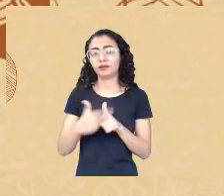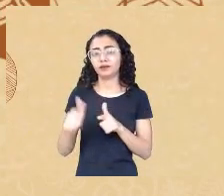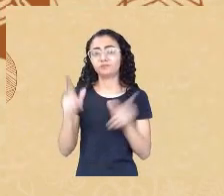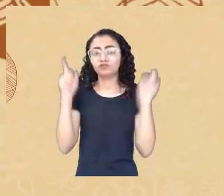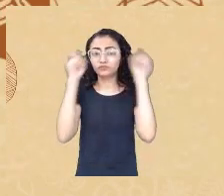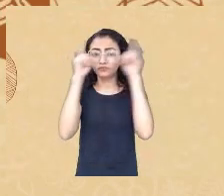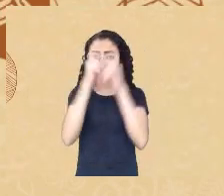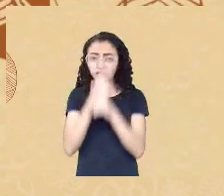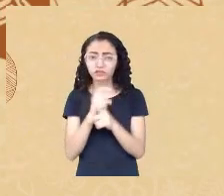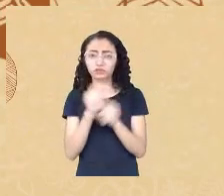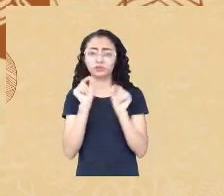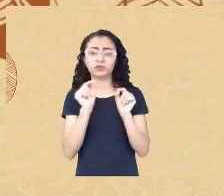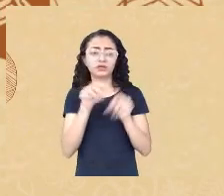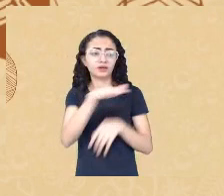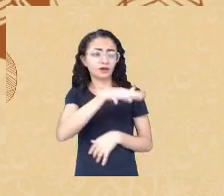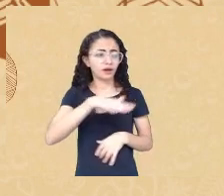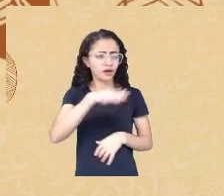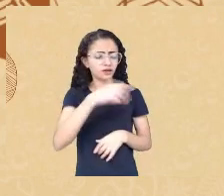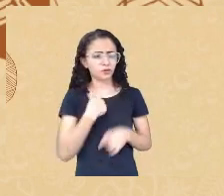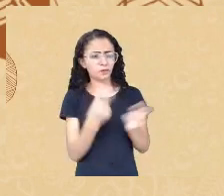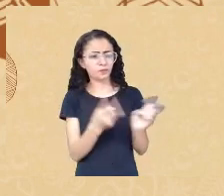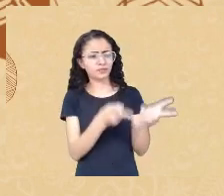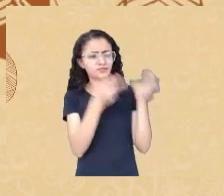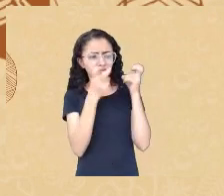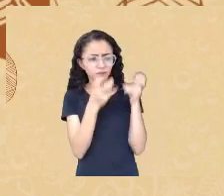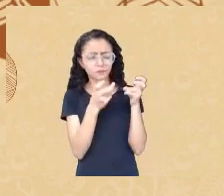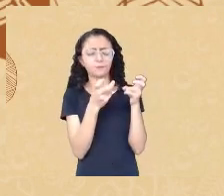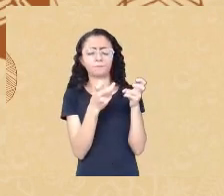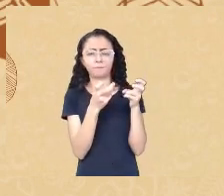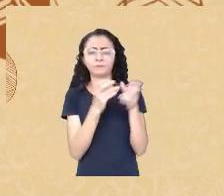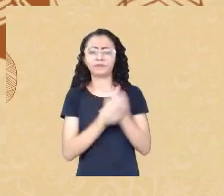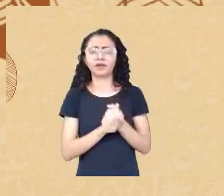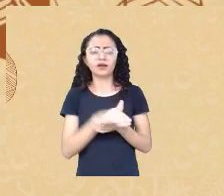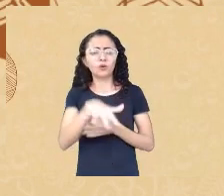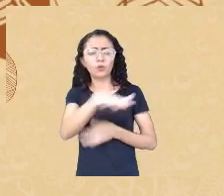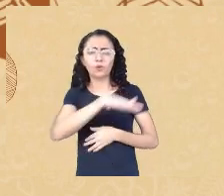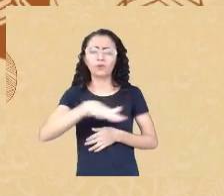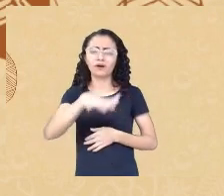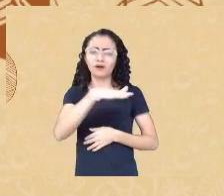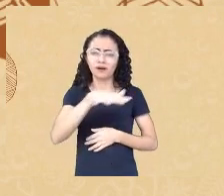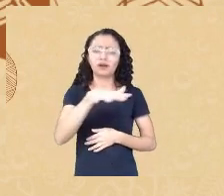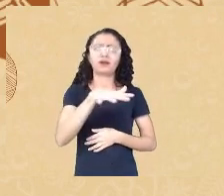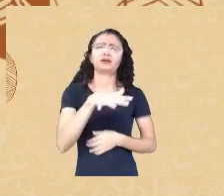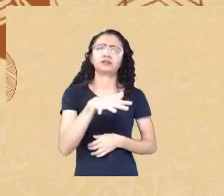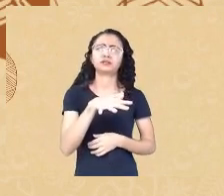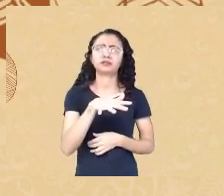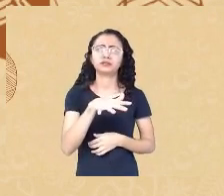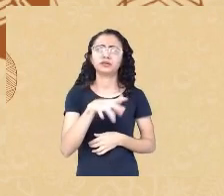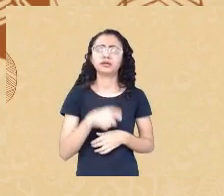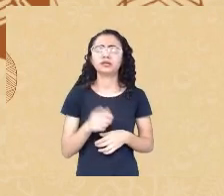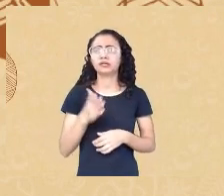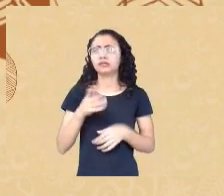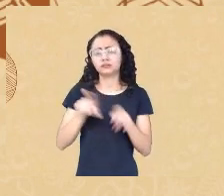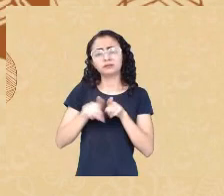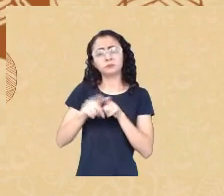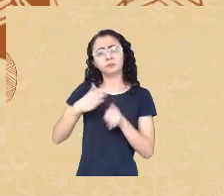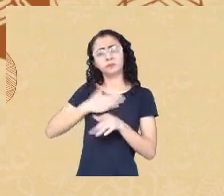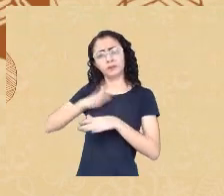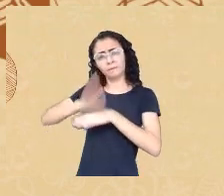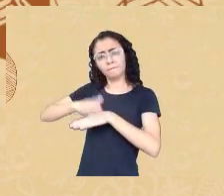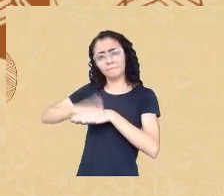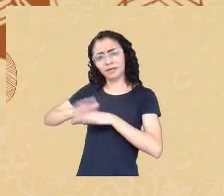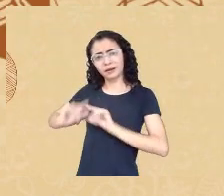mais eu venho visualizando isso não só nessa análise mas como essa área e a minha própria prática tem sido levantada